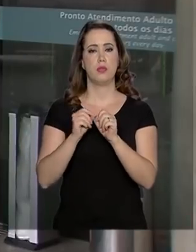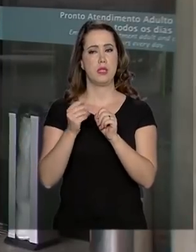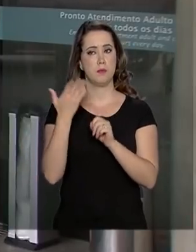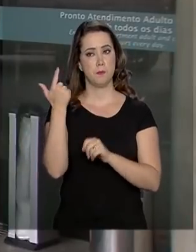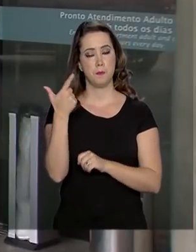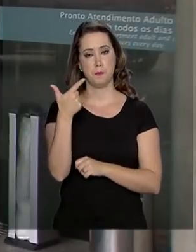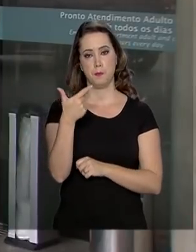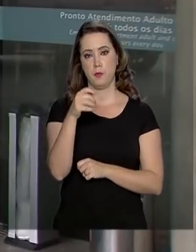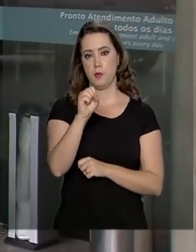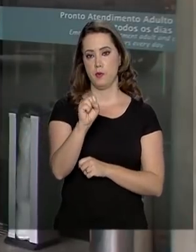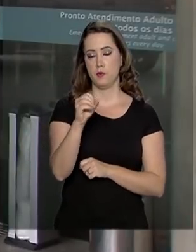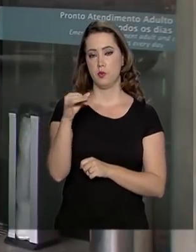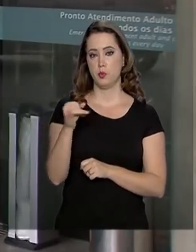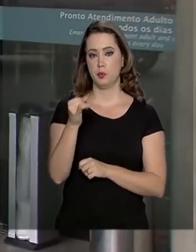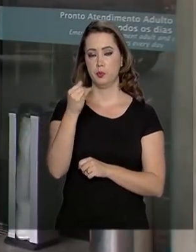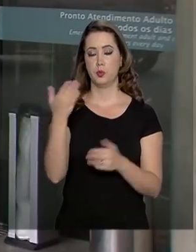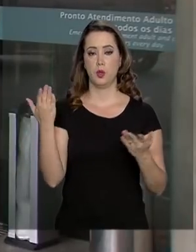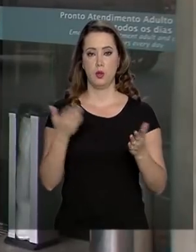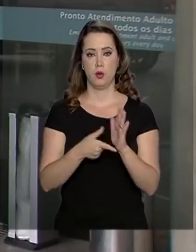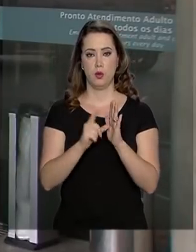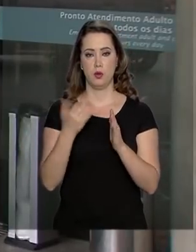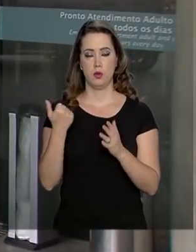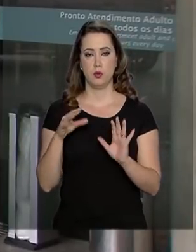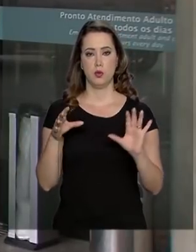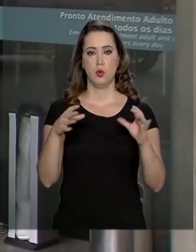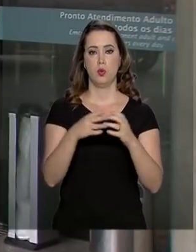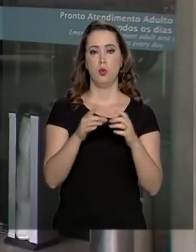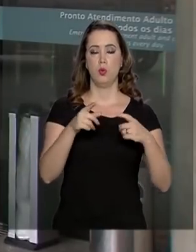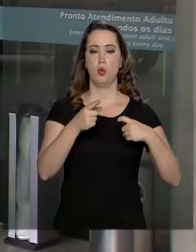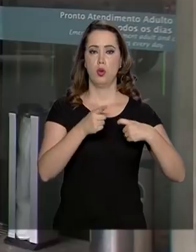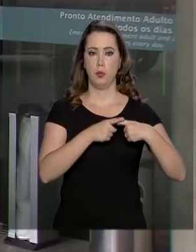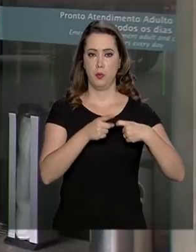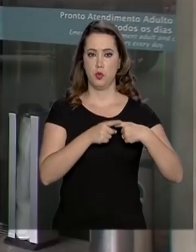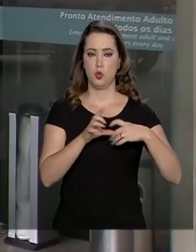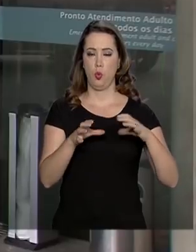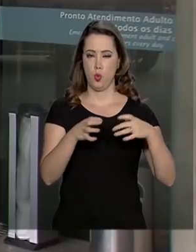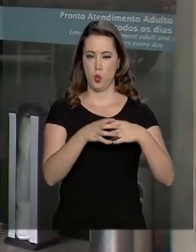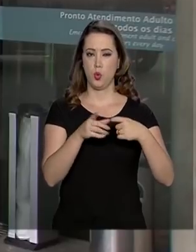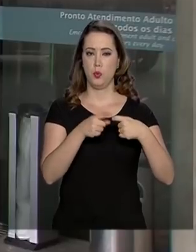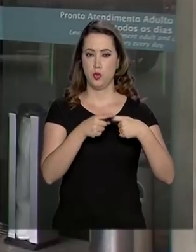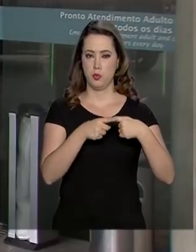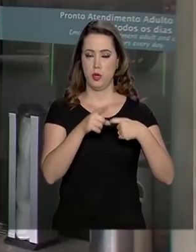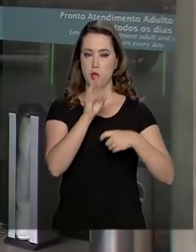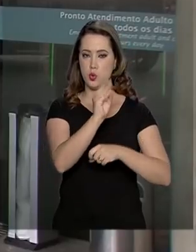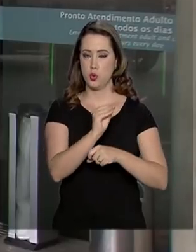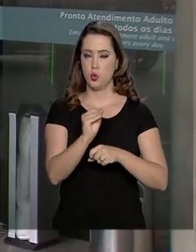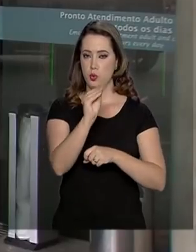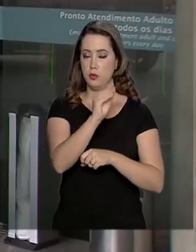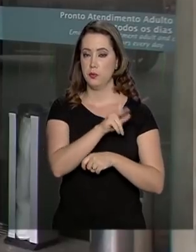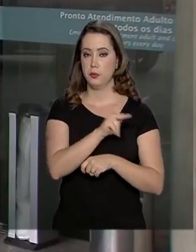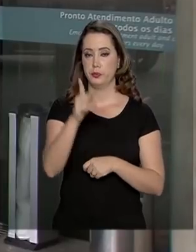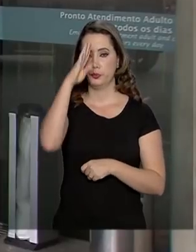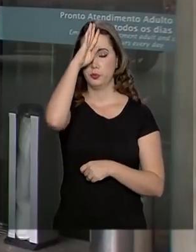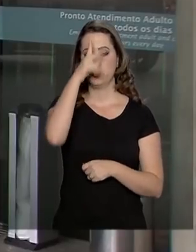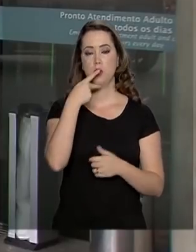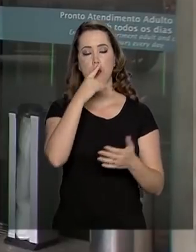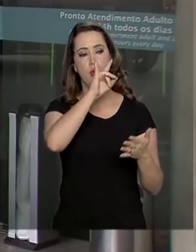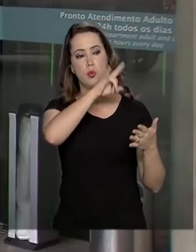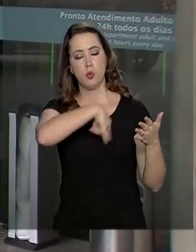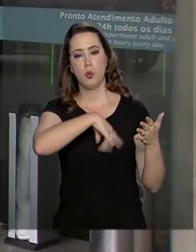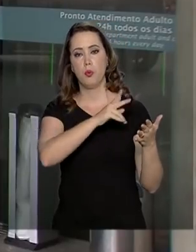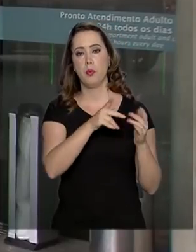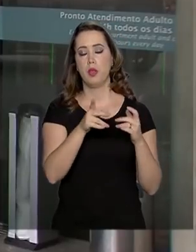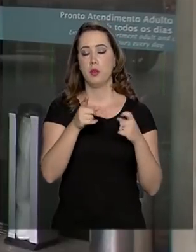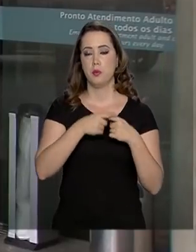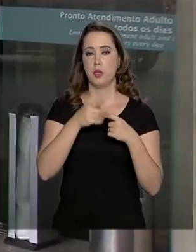28 de janeiro. Agora há pouco, a equipe que cuida do presidente aqui no Hospital Albert Einstein divulgou um boletim médico.